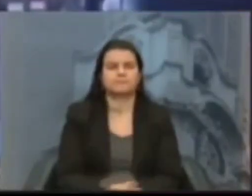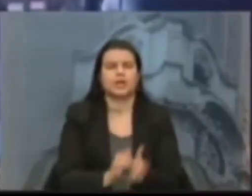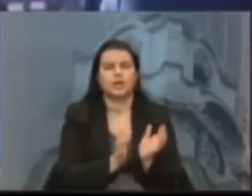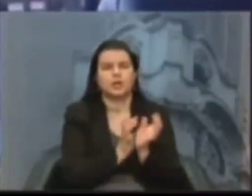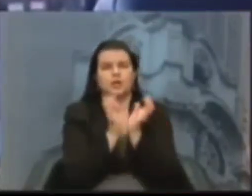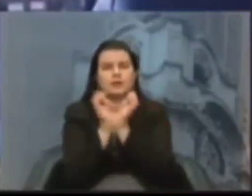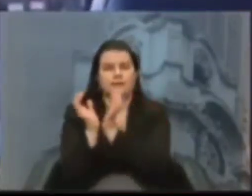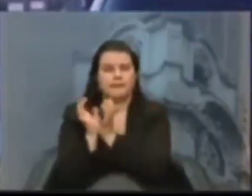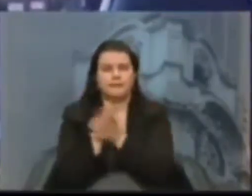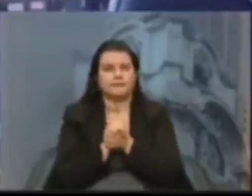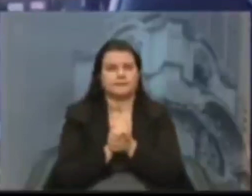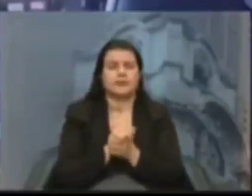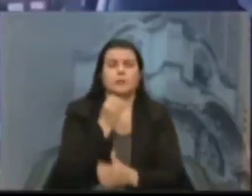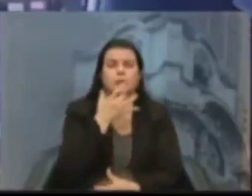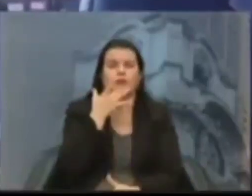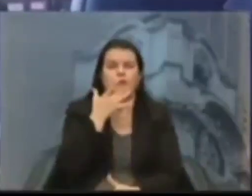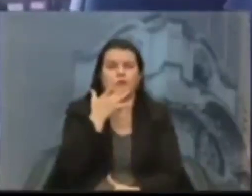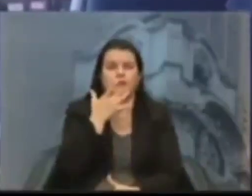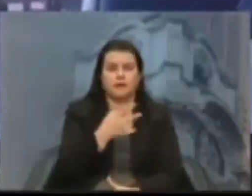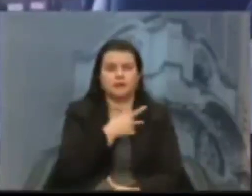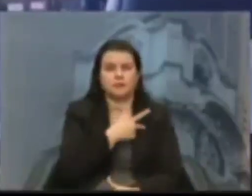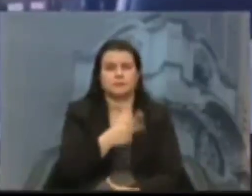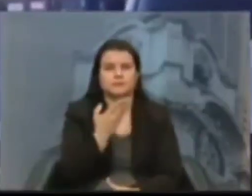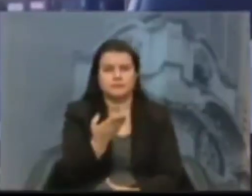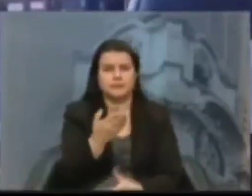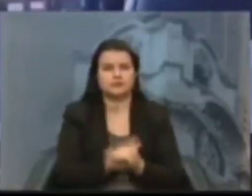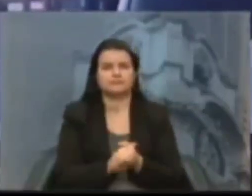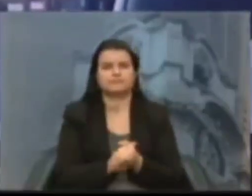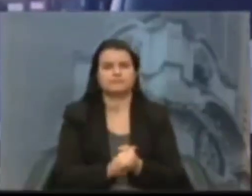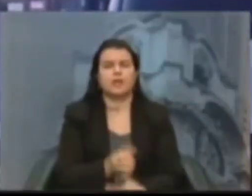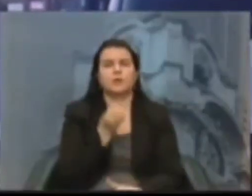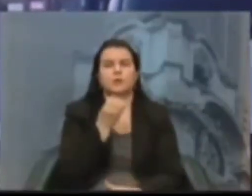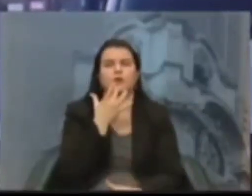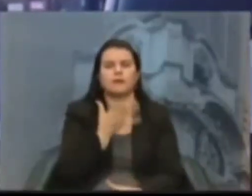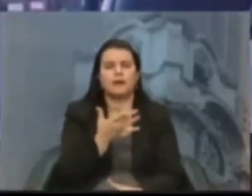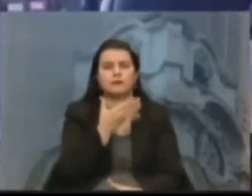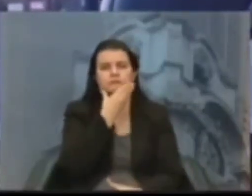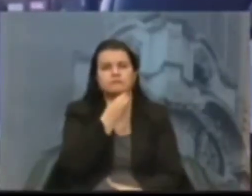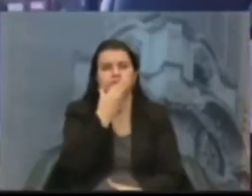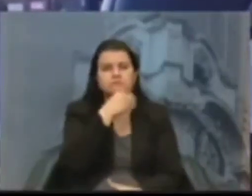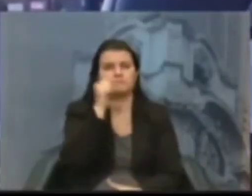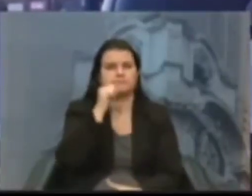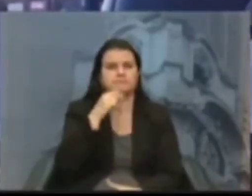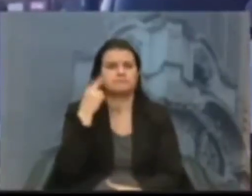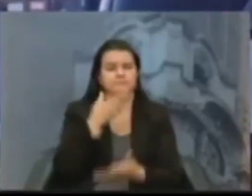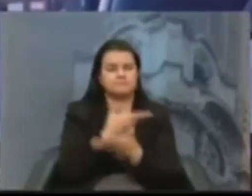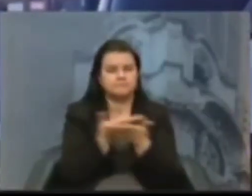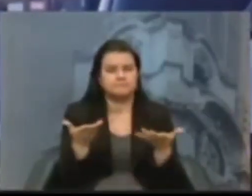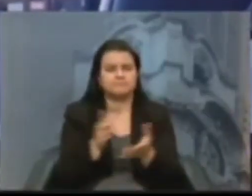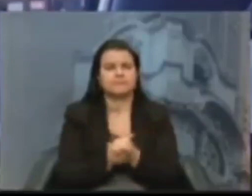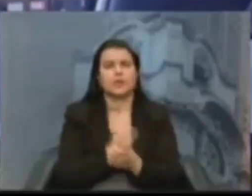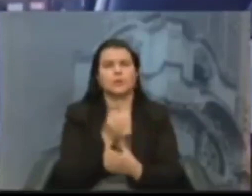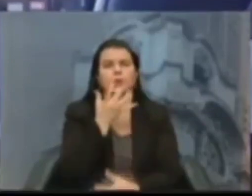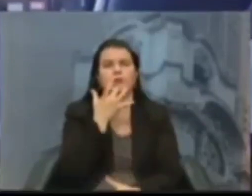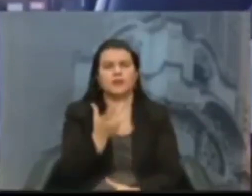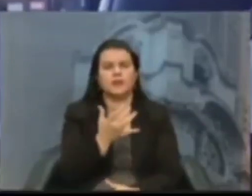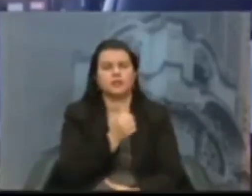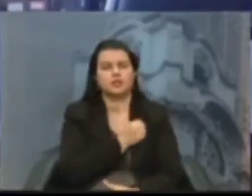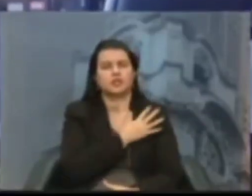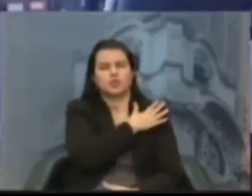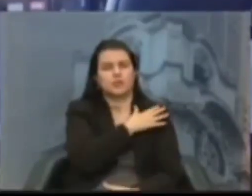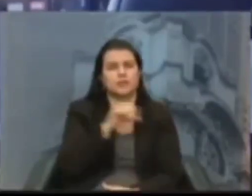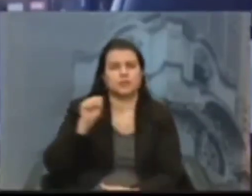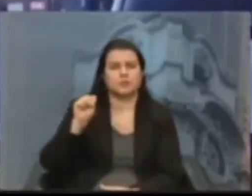colegas, boa tarde, presidente, boa tarde, vereadores e vereadoras, boa tarde, coronel Santa Rosa, boa tarde, chefe de